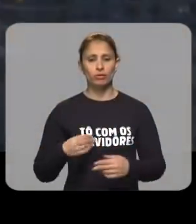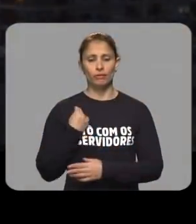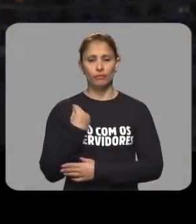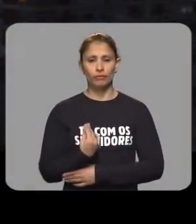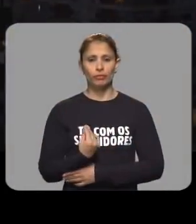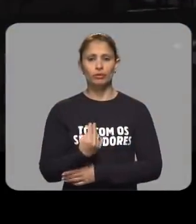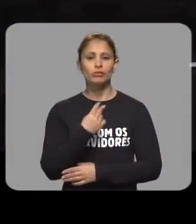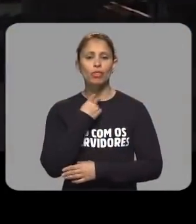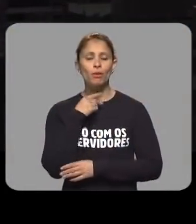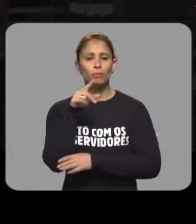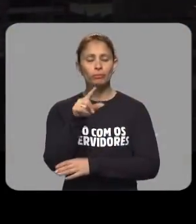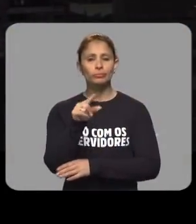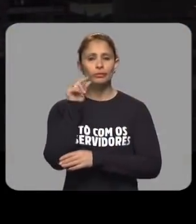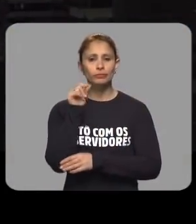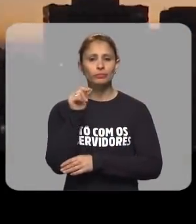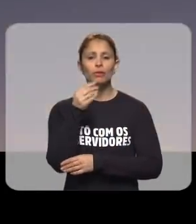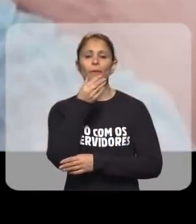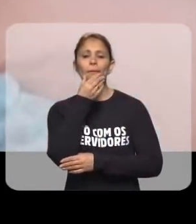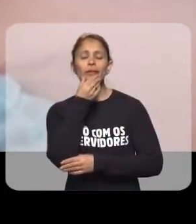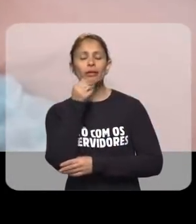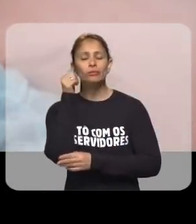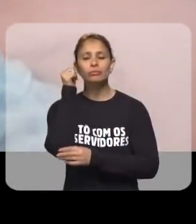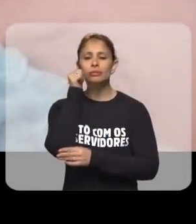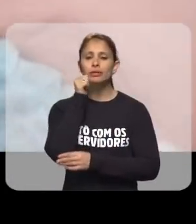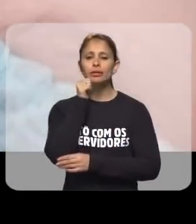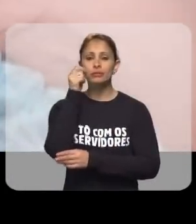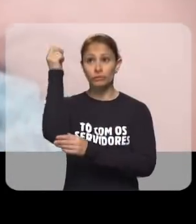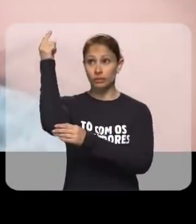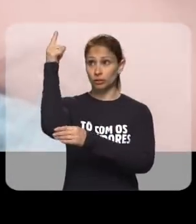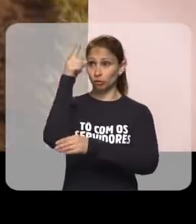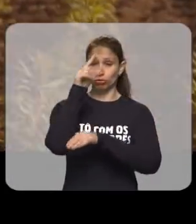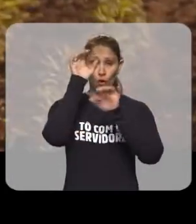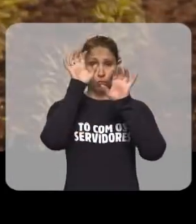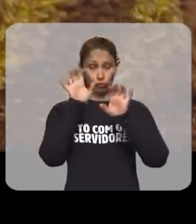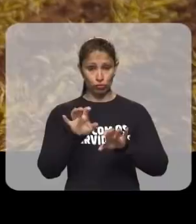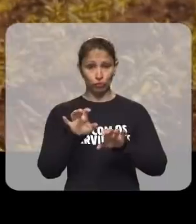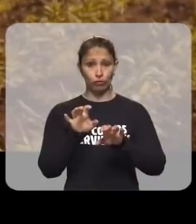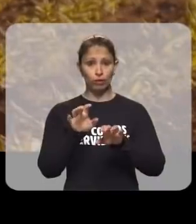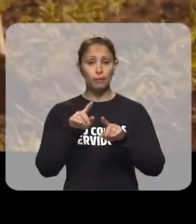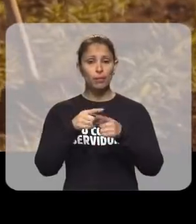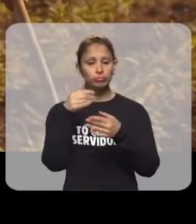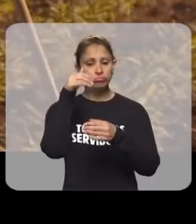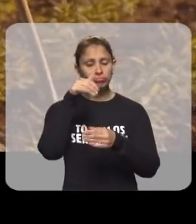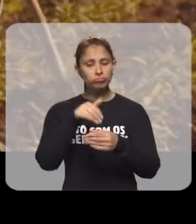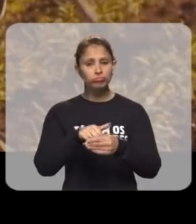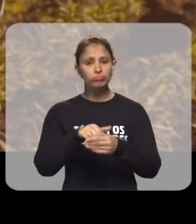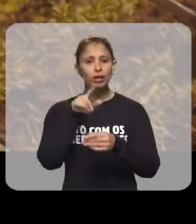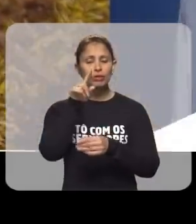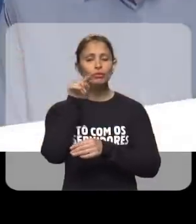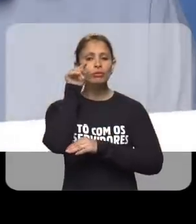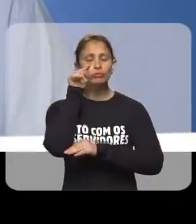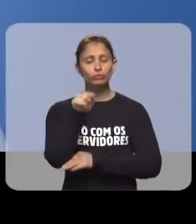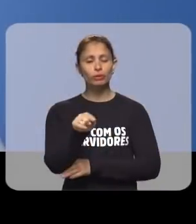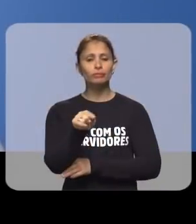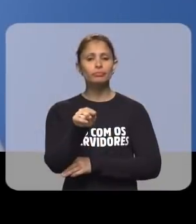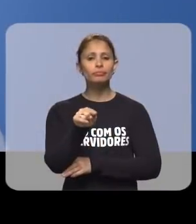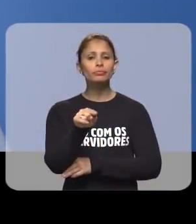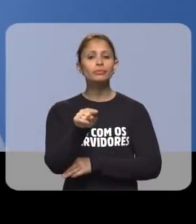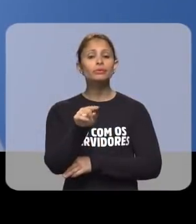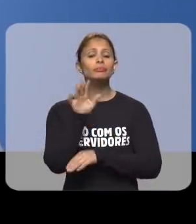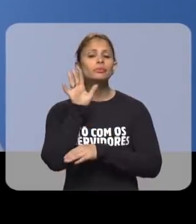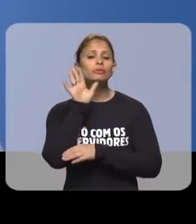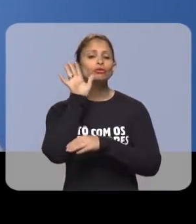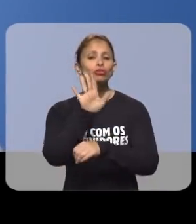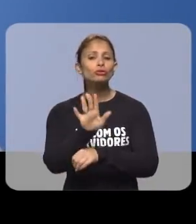Tem coisas na vida que a gente não escolhe. Se vai ser menino ou menina, se vai ter sol ou chuva. Mas numa eleição, a escolha é toda a sua.